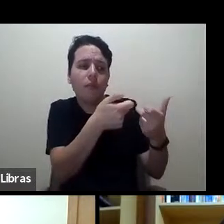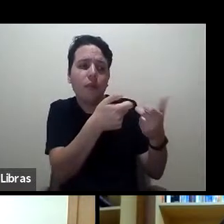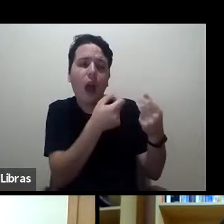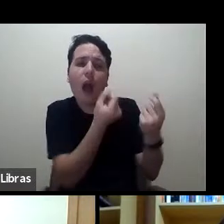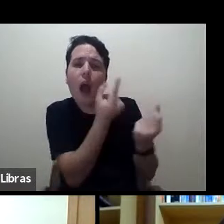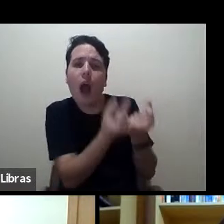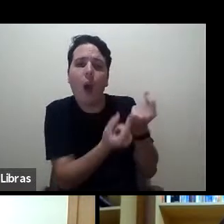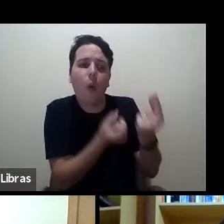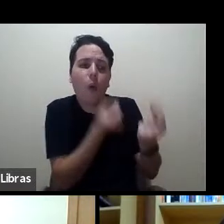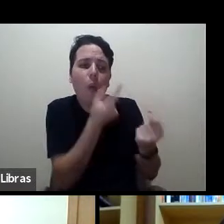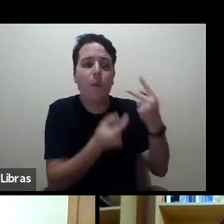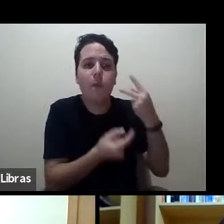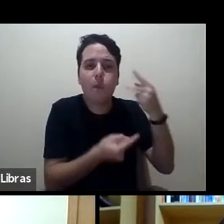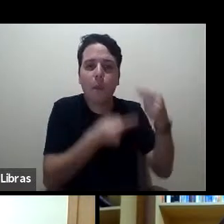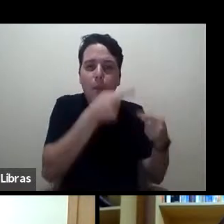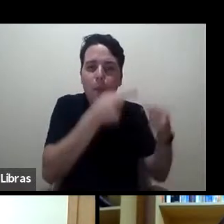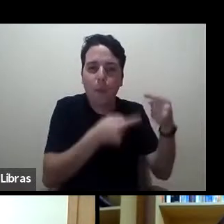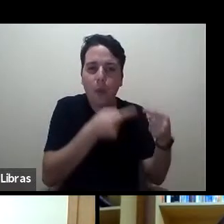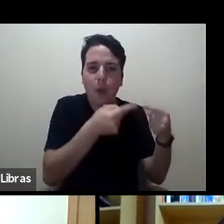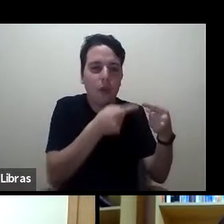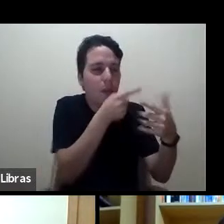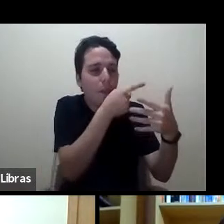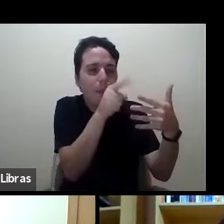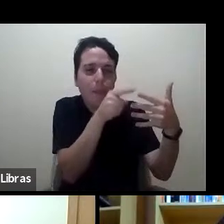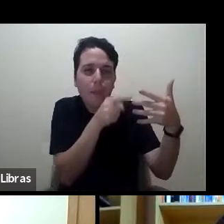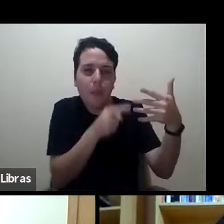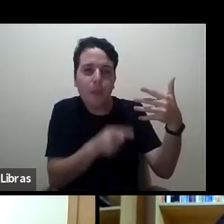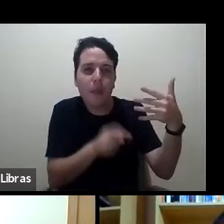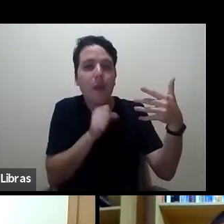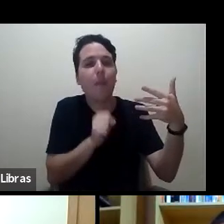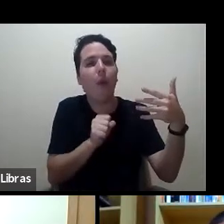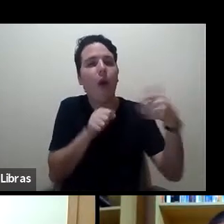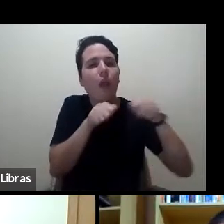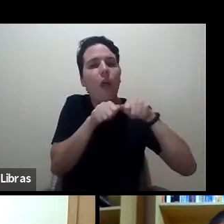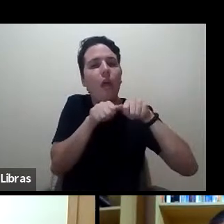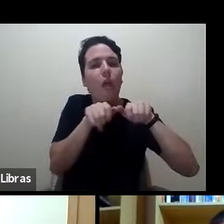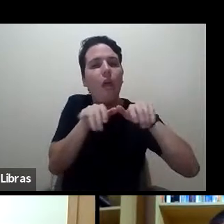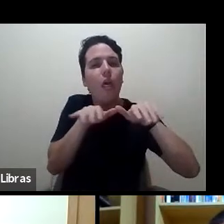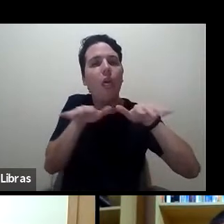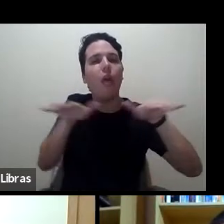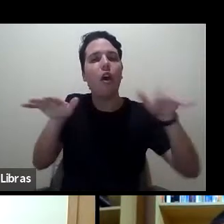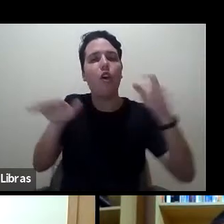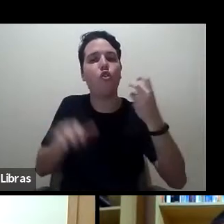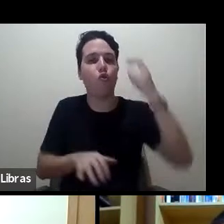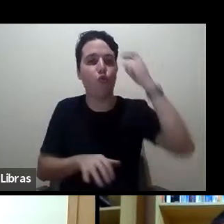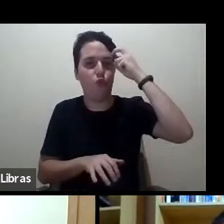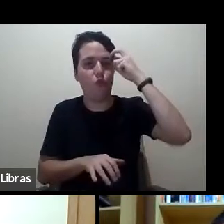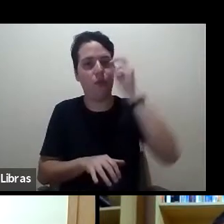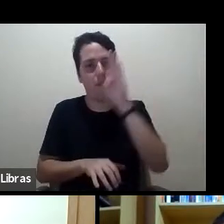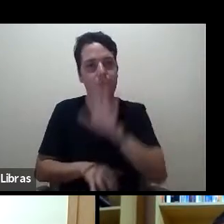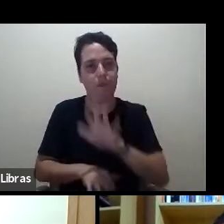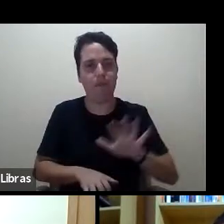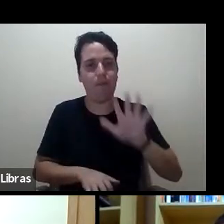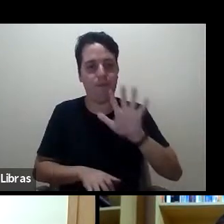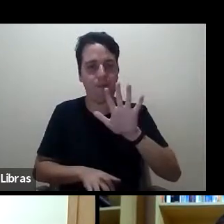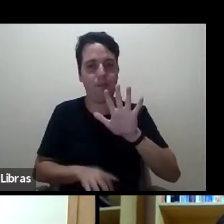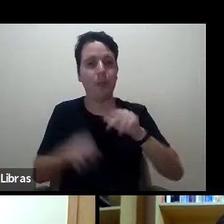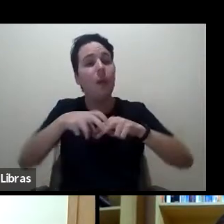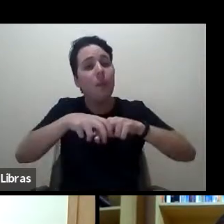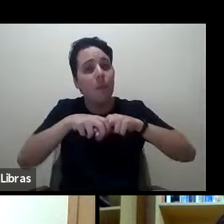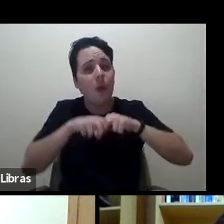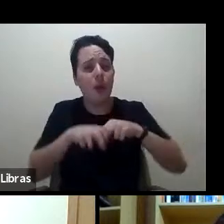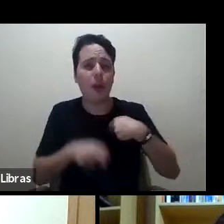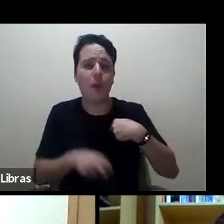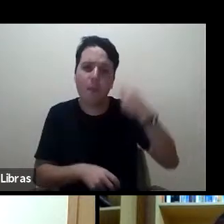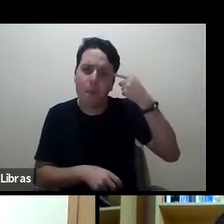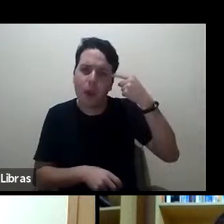alguns traços que estão se propagando na cultura brasileira. E por isso eu acho que é uma